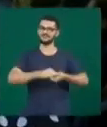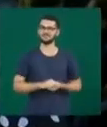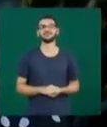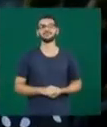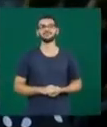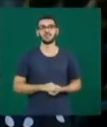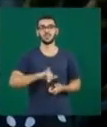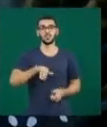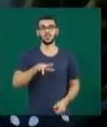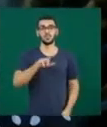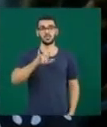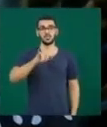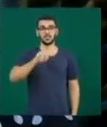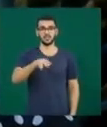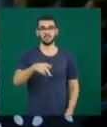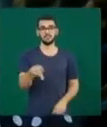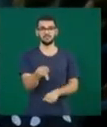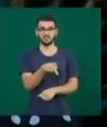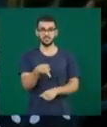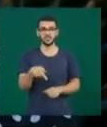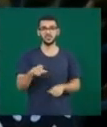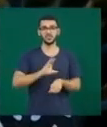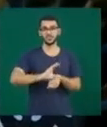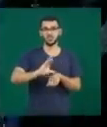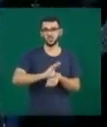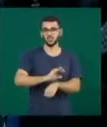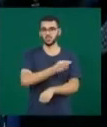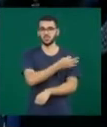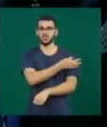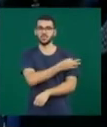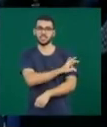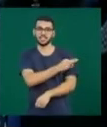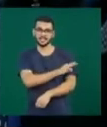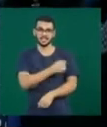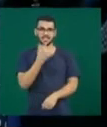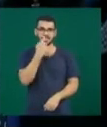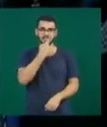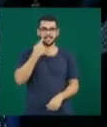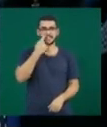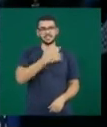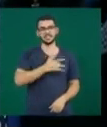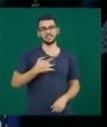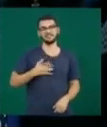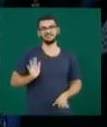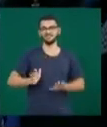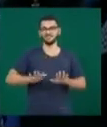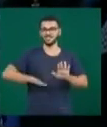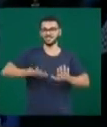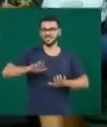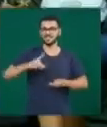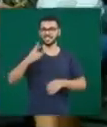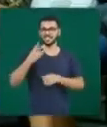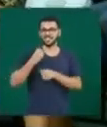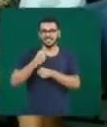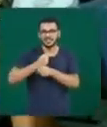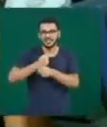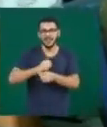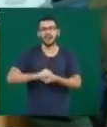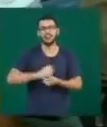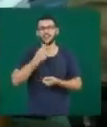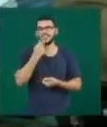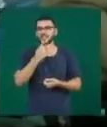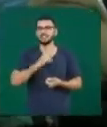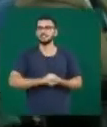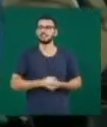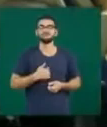Juliana é professora do curso técnico em saúde bucal há mais de três anos. Conta que está feliz em fazer parte da